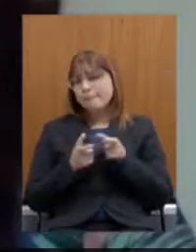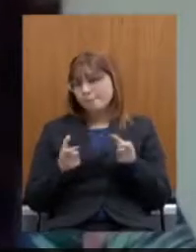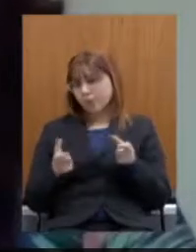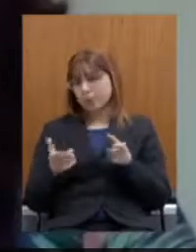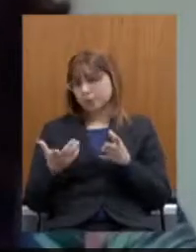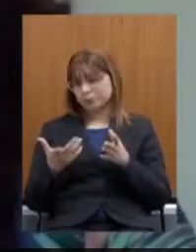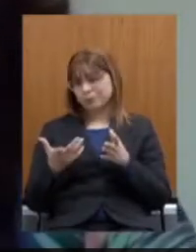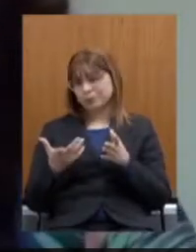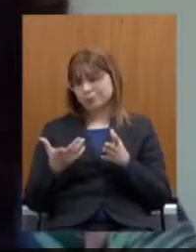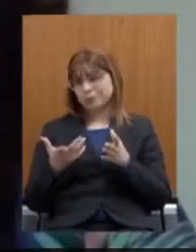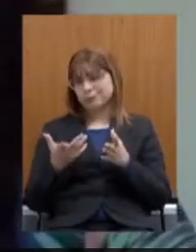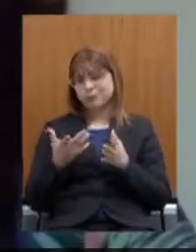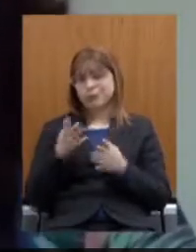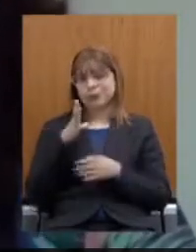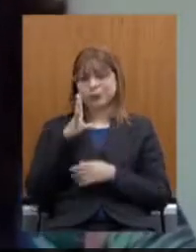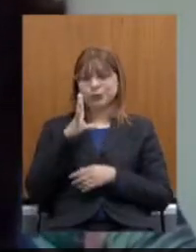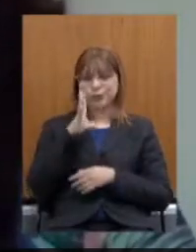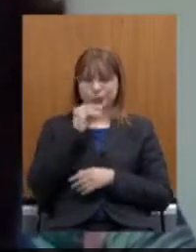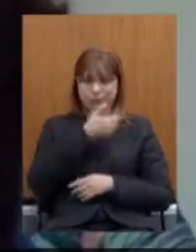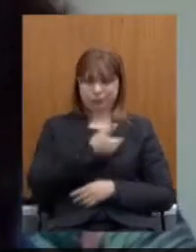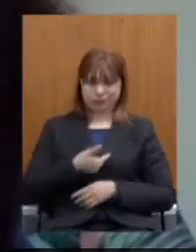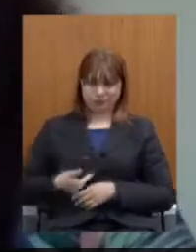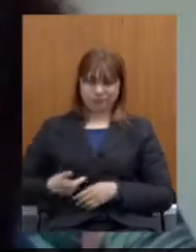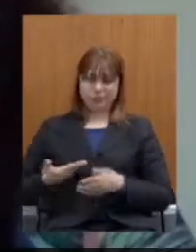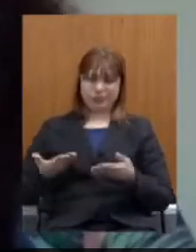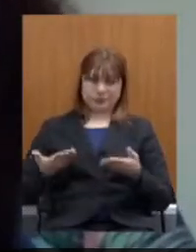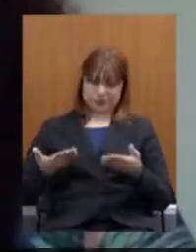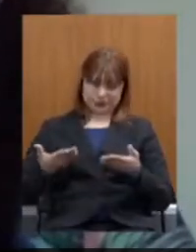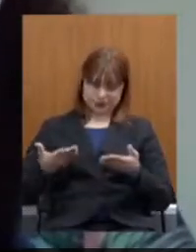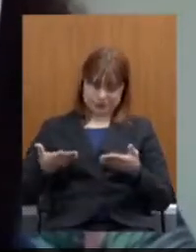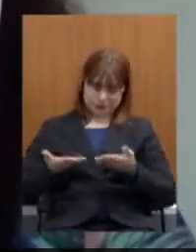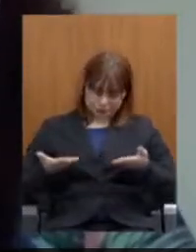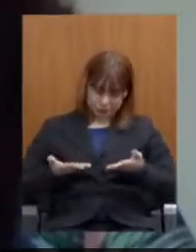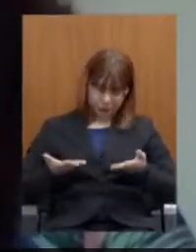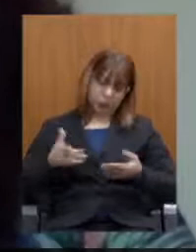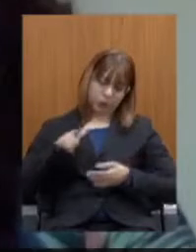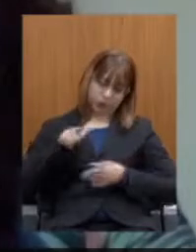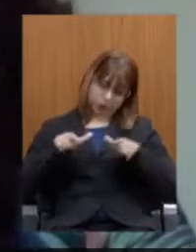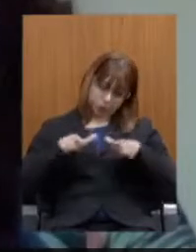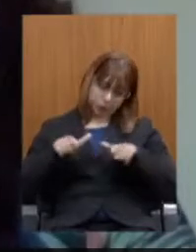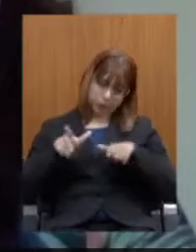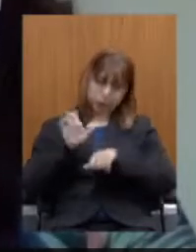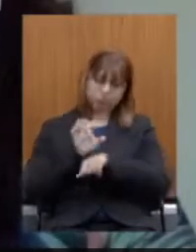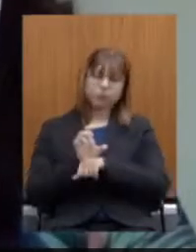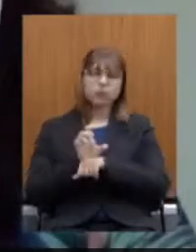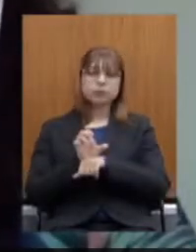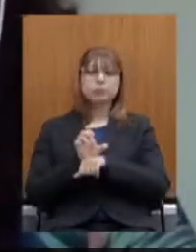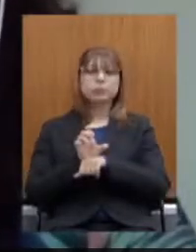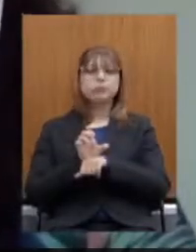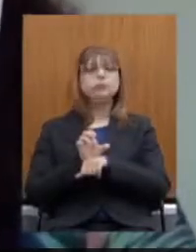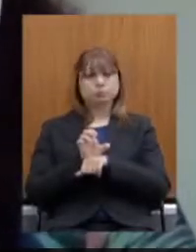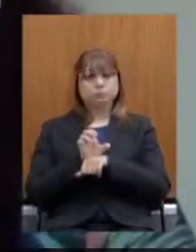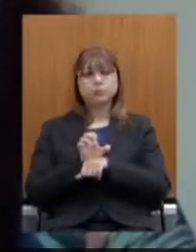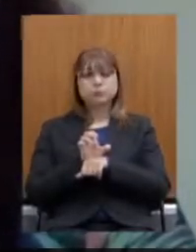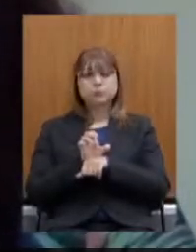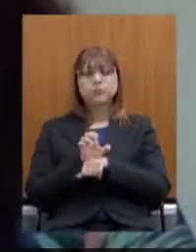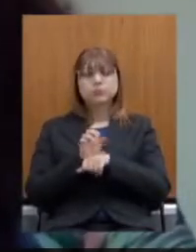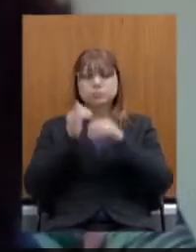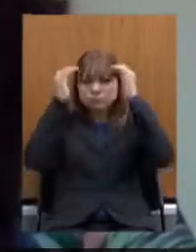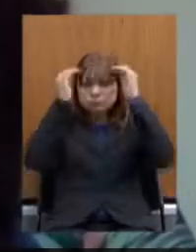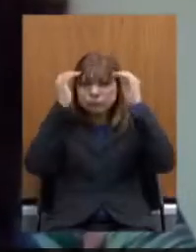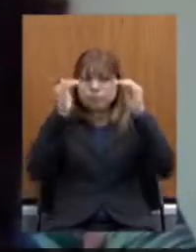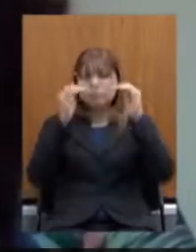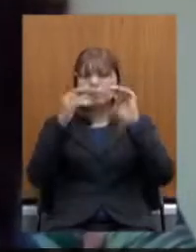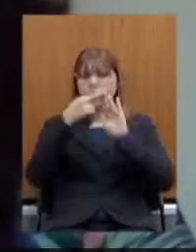dos servidores que estão aqui hoje na ativa no Estado estão cumprindo uma regra de